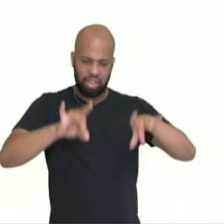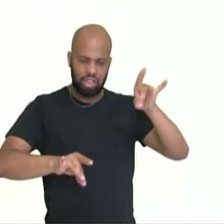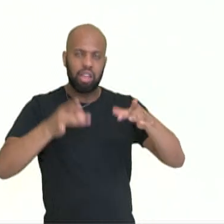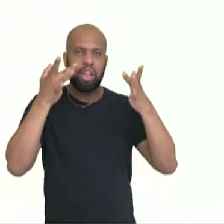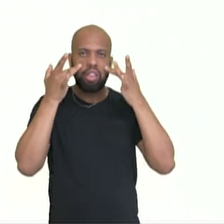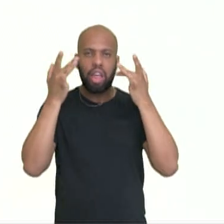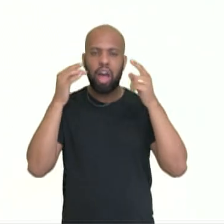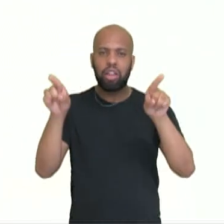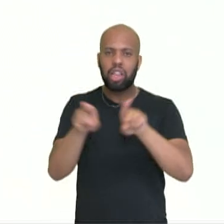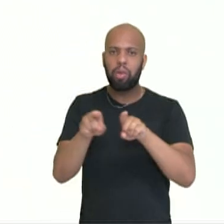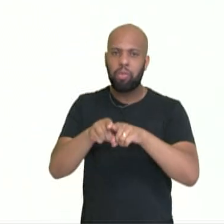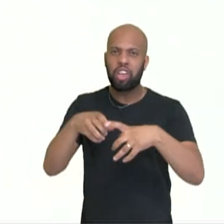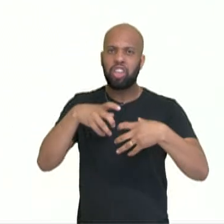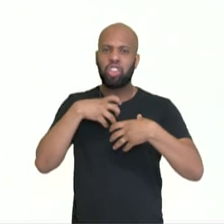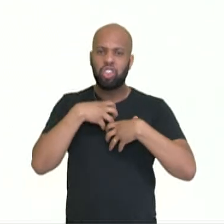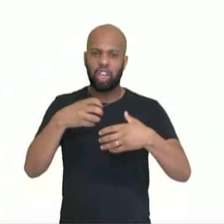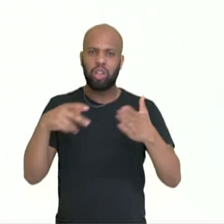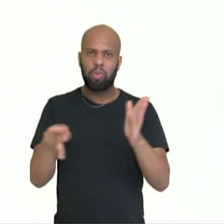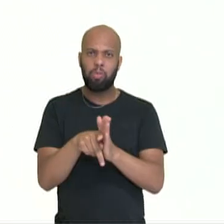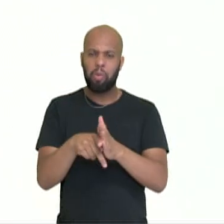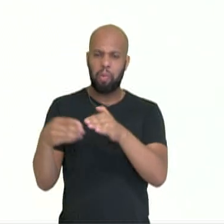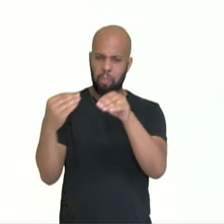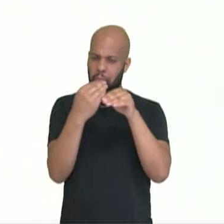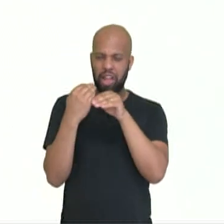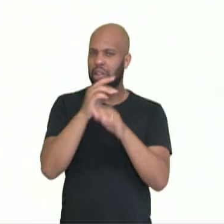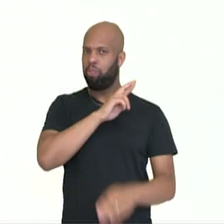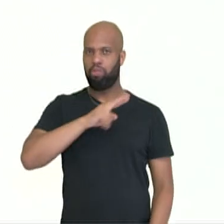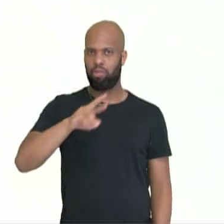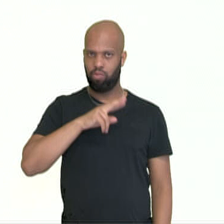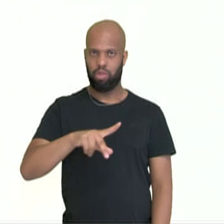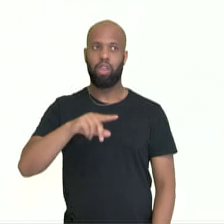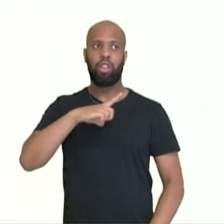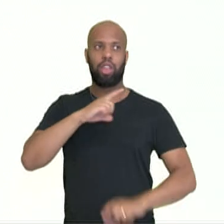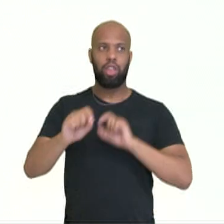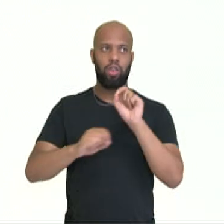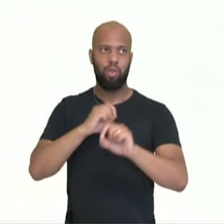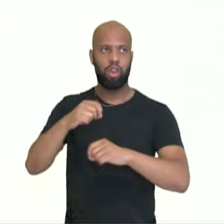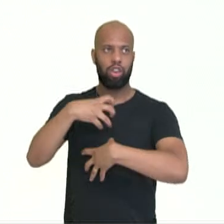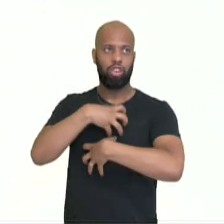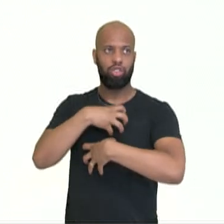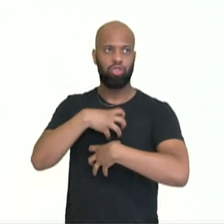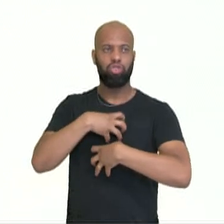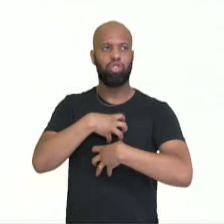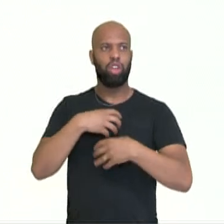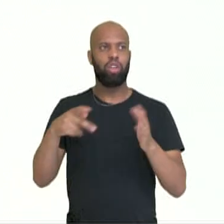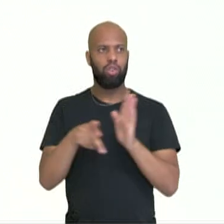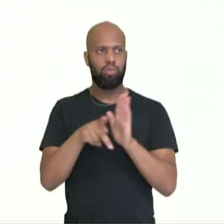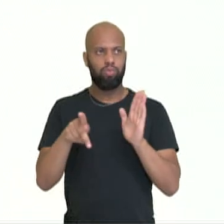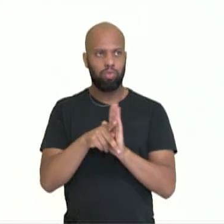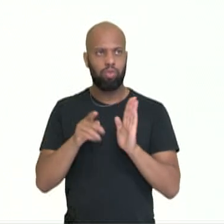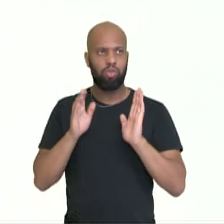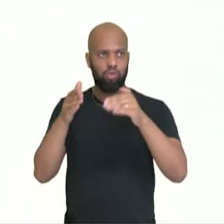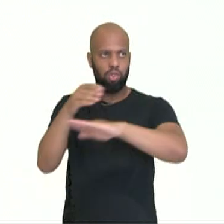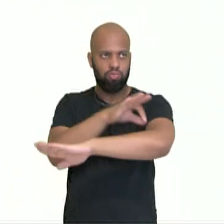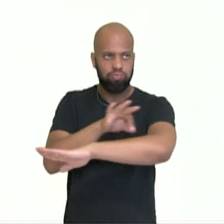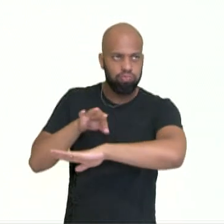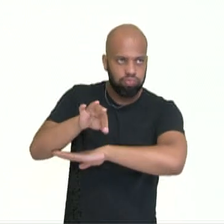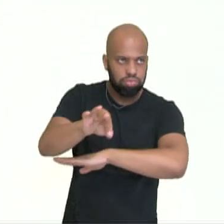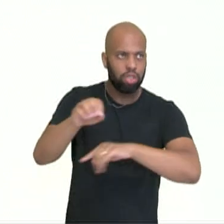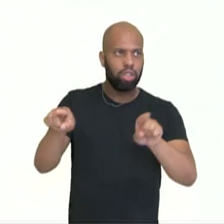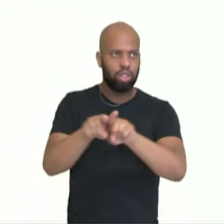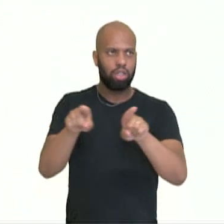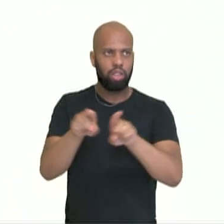assimétrica, culto ao pessimismo, arquitetura voltada para o esplendor, insistem nos efeitos decorativos,